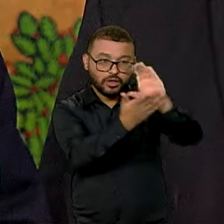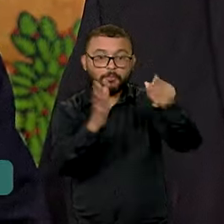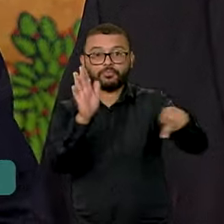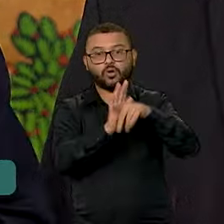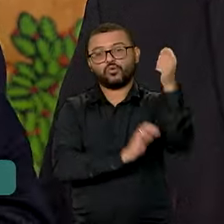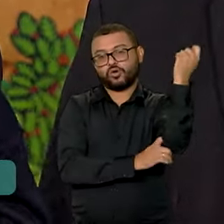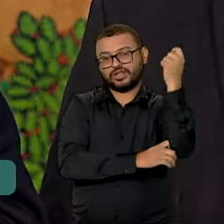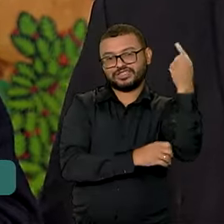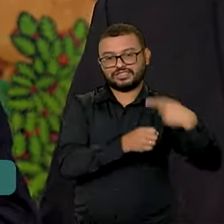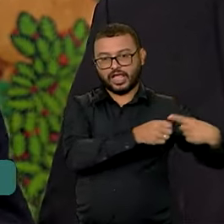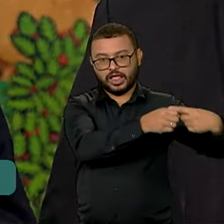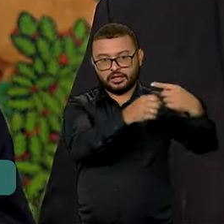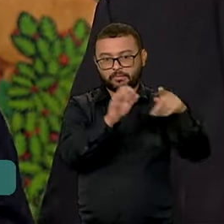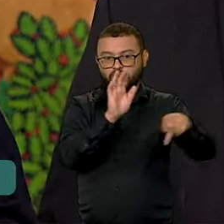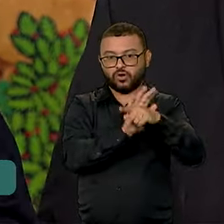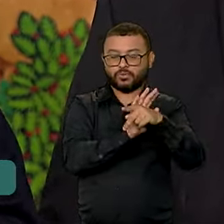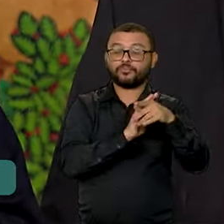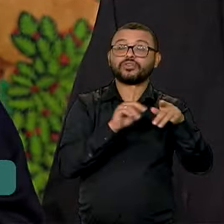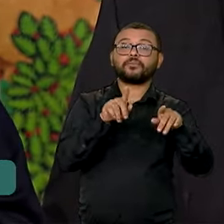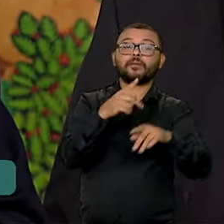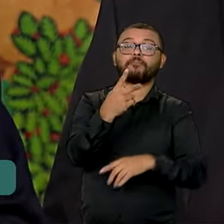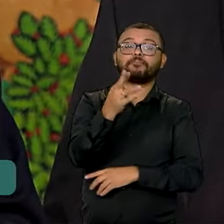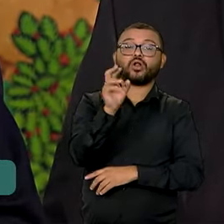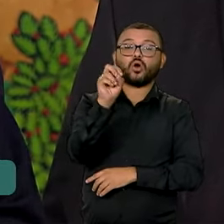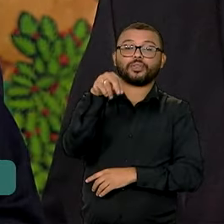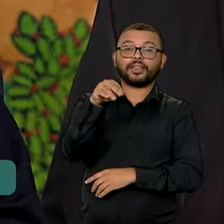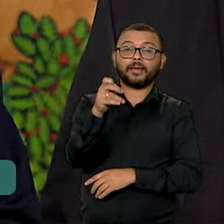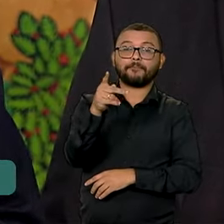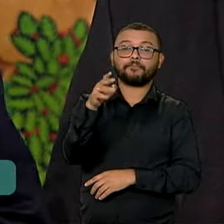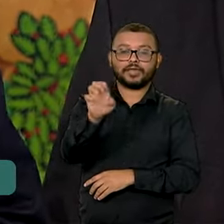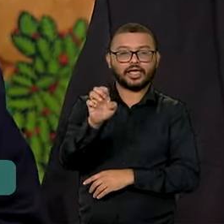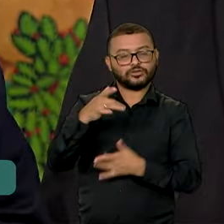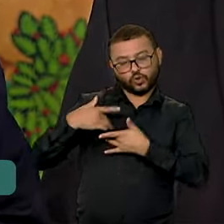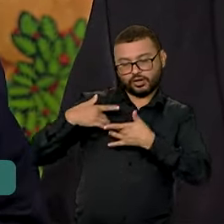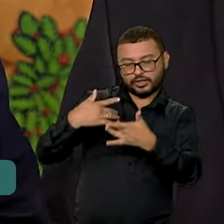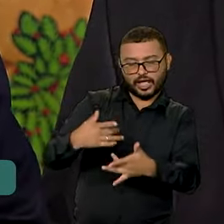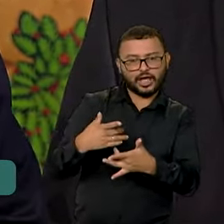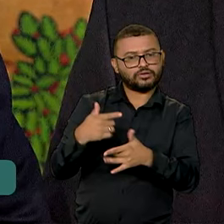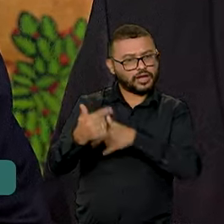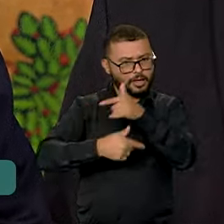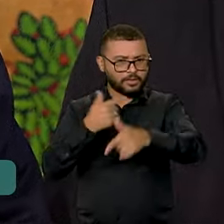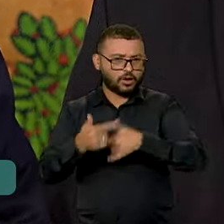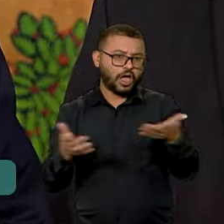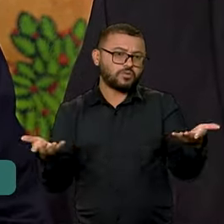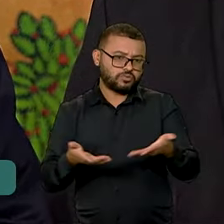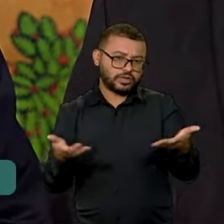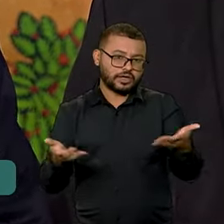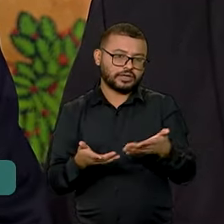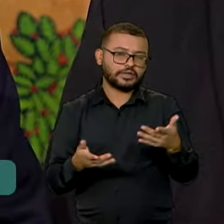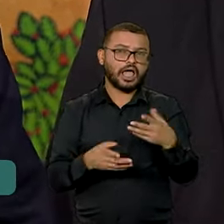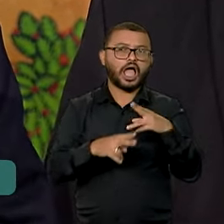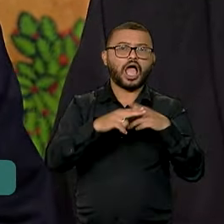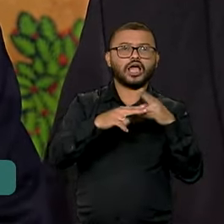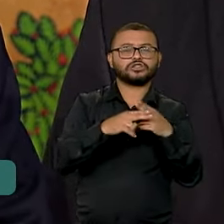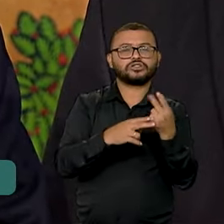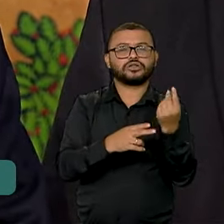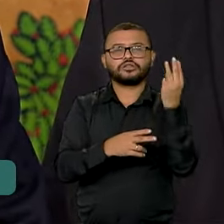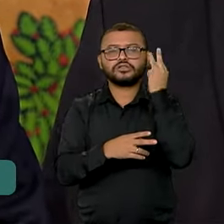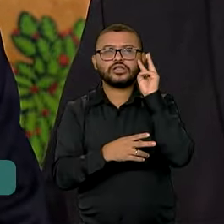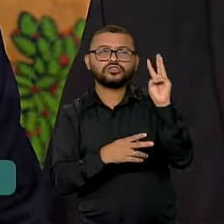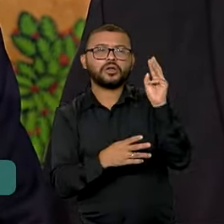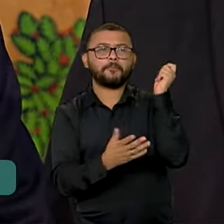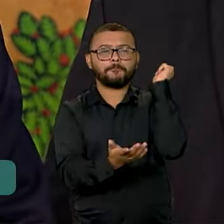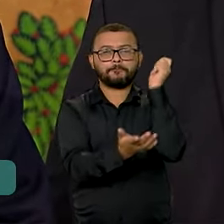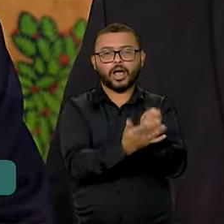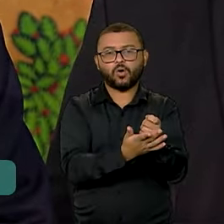Grande do Sul. E dentro do PRONAMP também, o PRONAMP Solidário, da forma como está sendo posto, a Caixa também nesses três dias